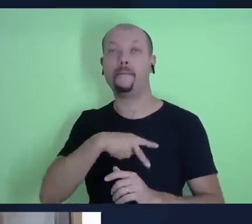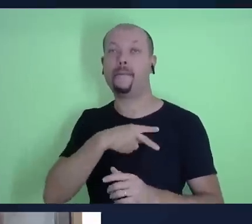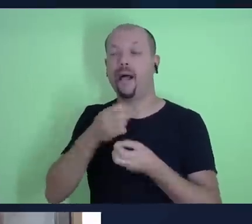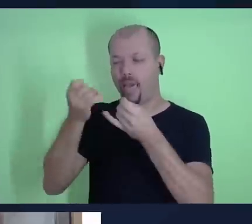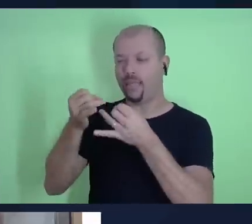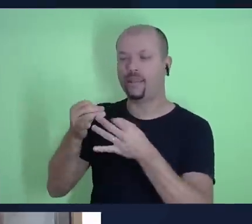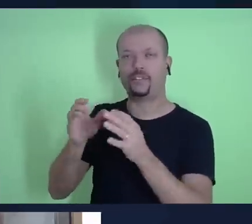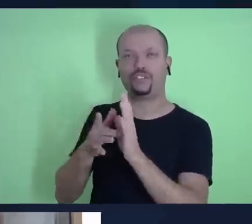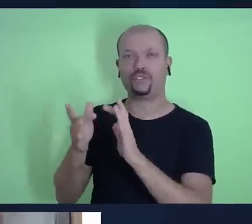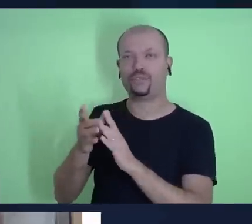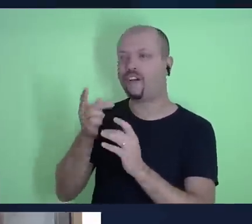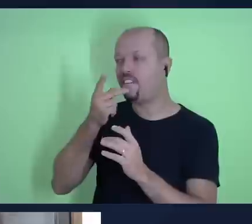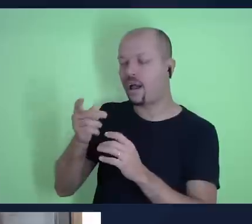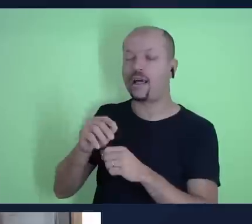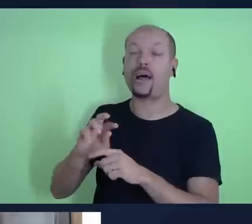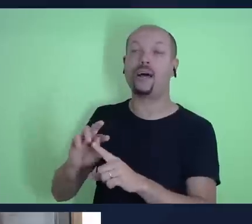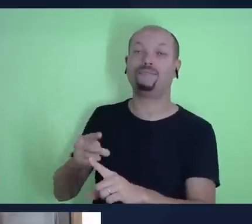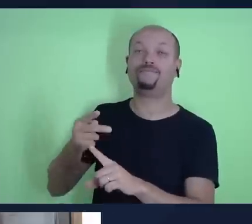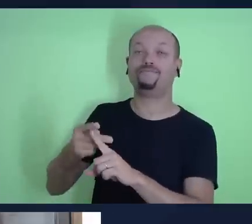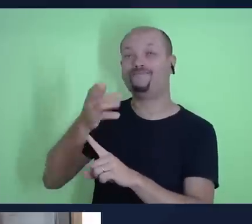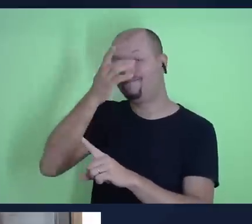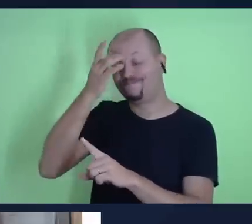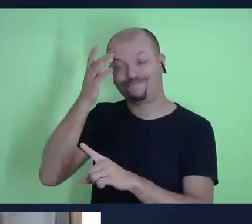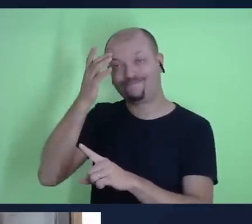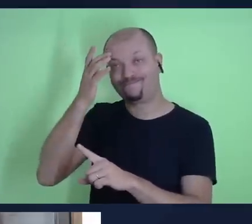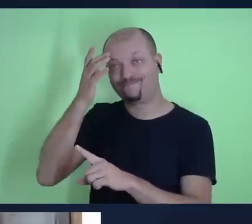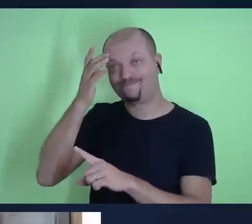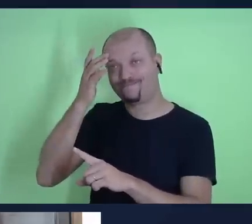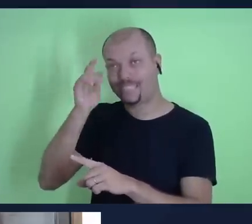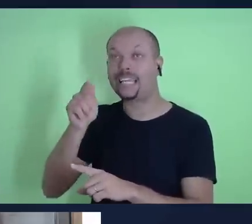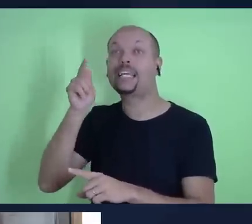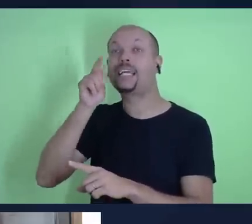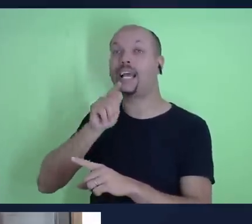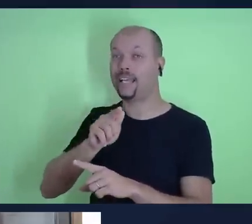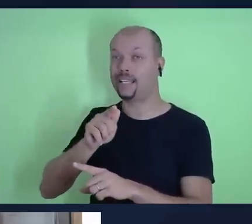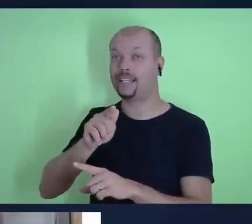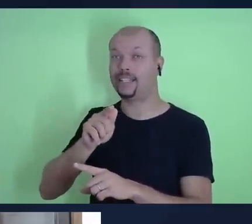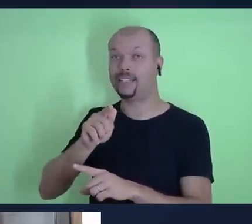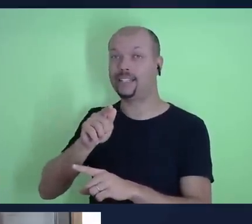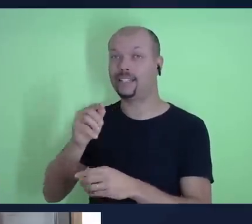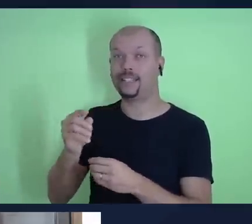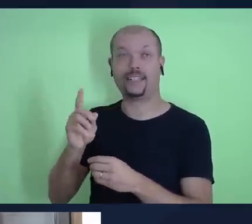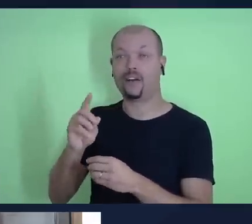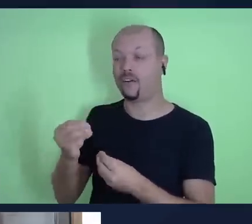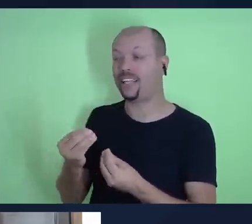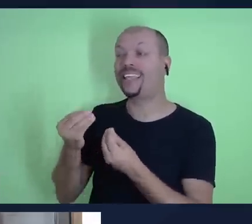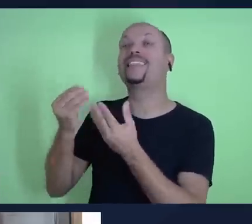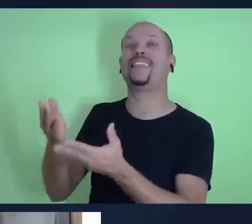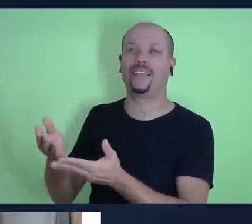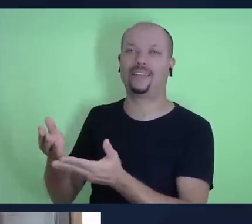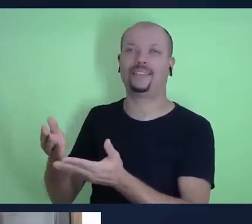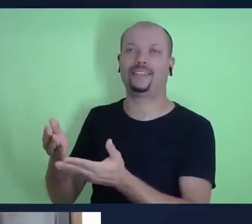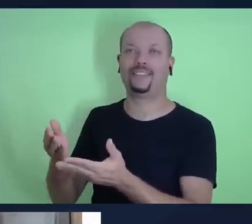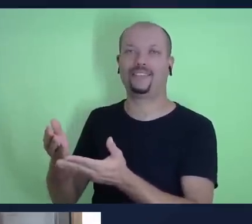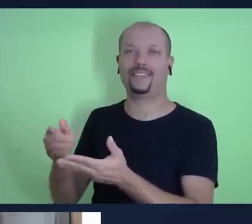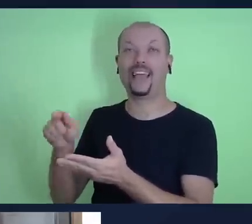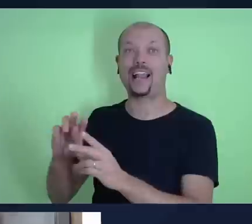mais abençoada aquele que dá do que o que recebe, certo? Então, nós temos